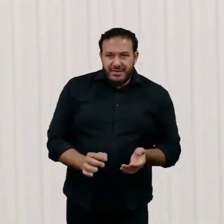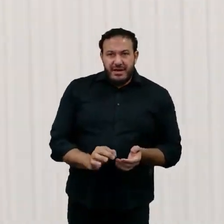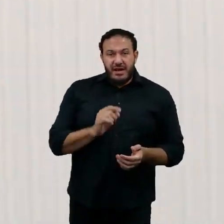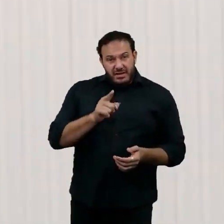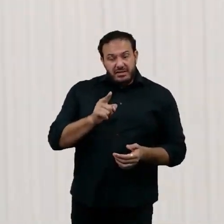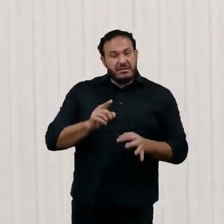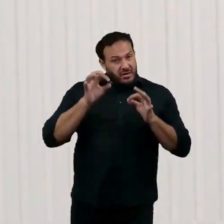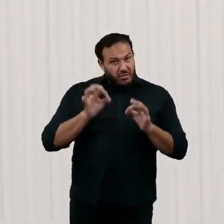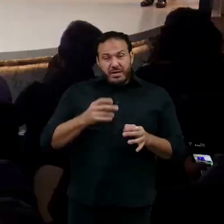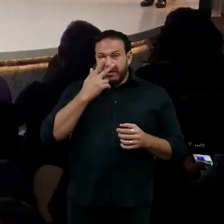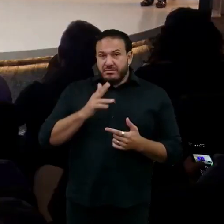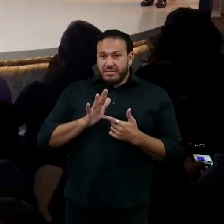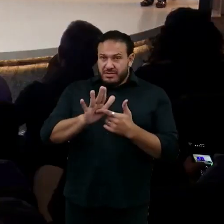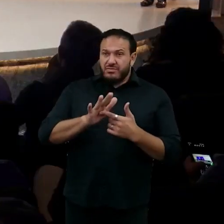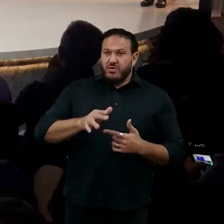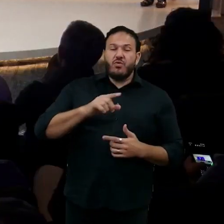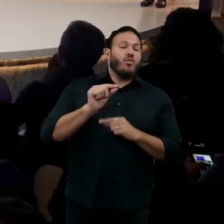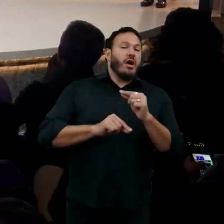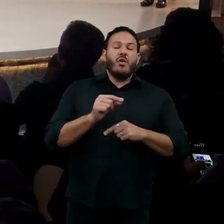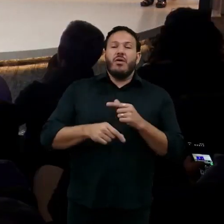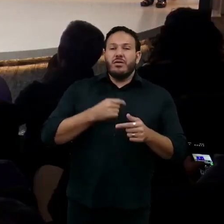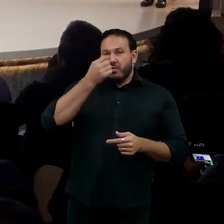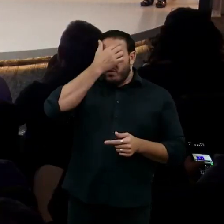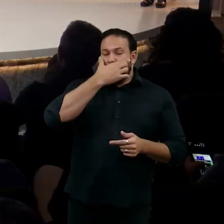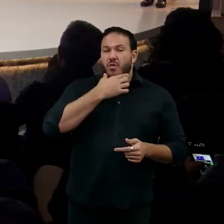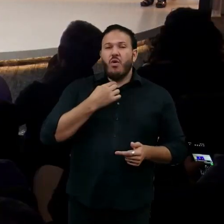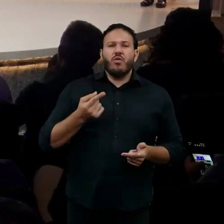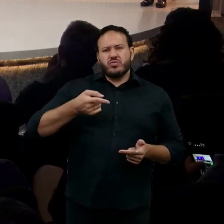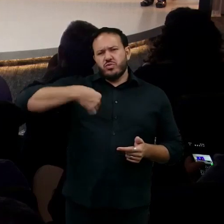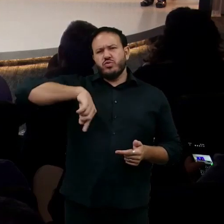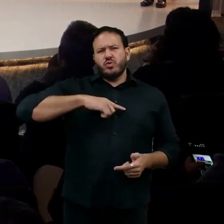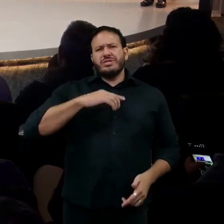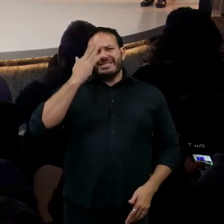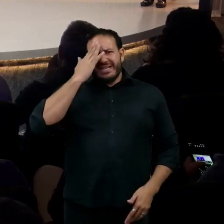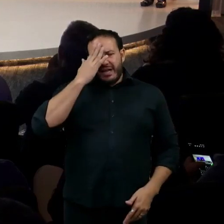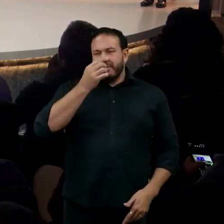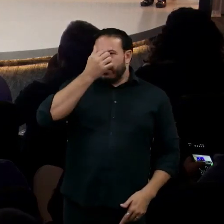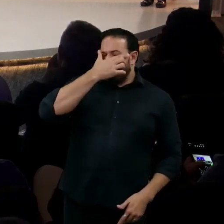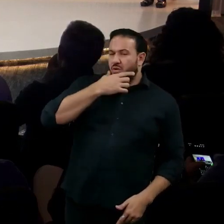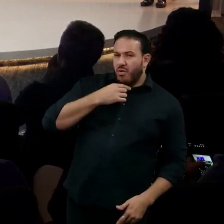rosto? Claro, qual é o rosto? Todos sabemos que é o da esquerda sim, não?